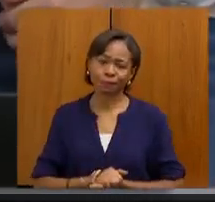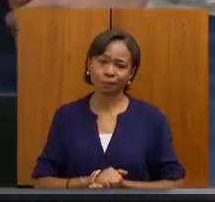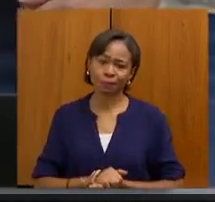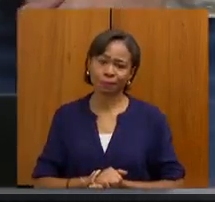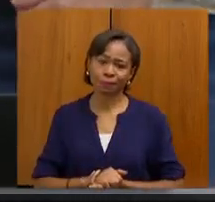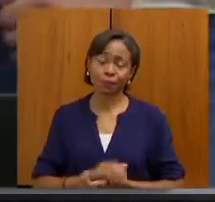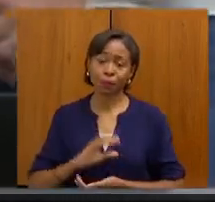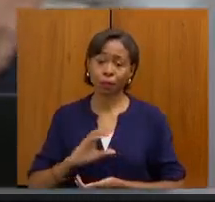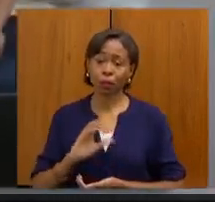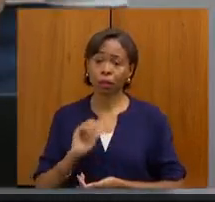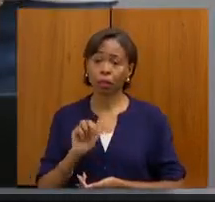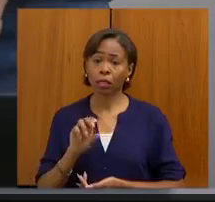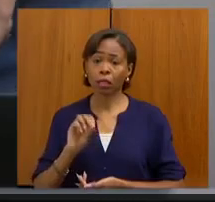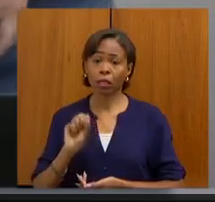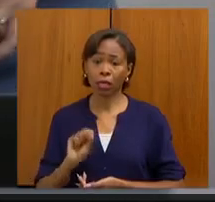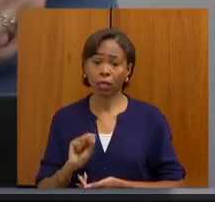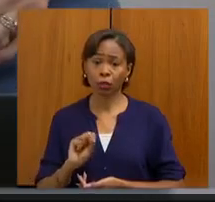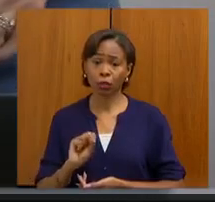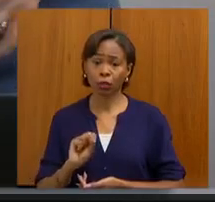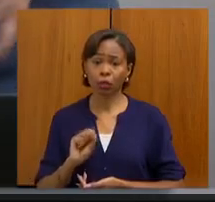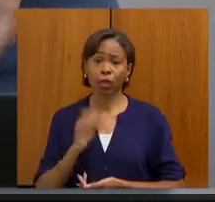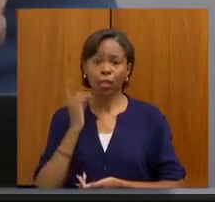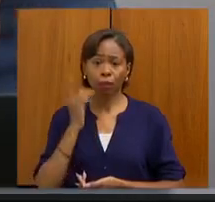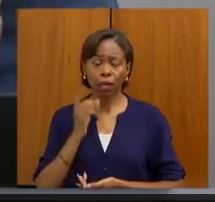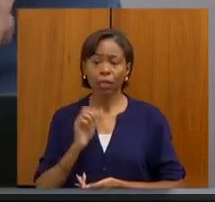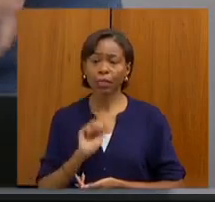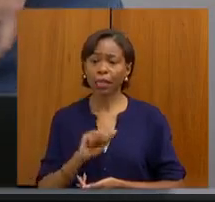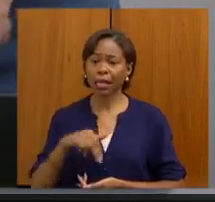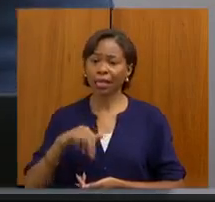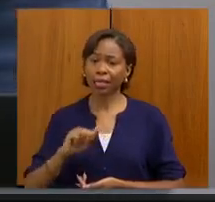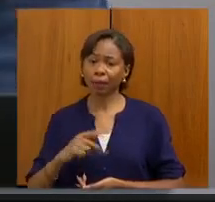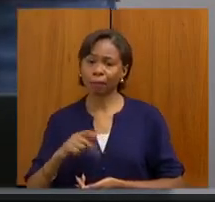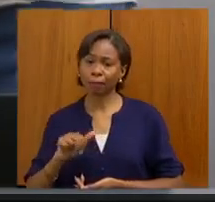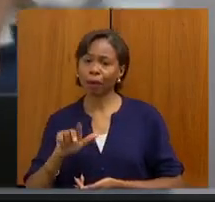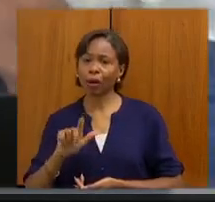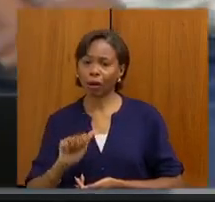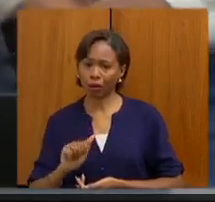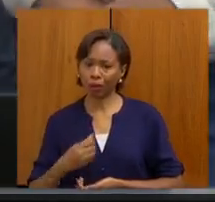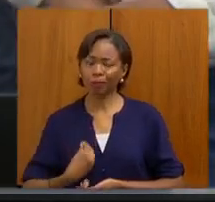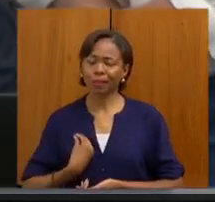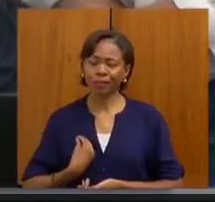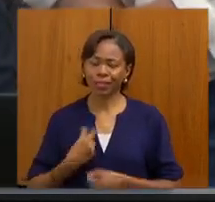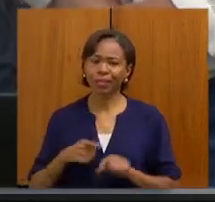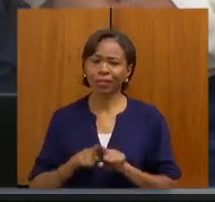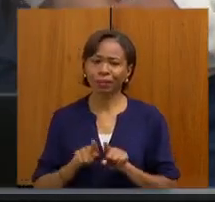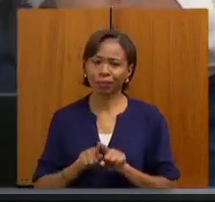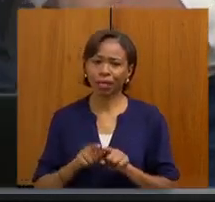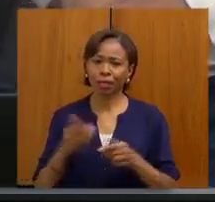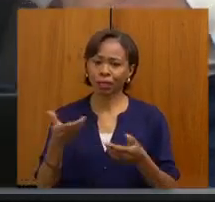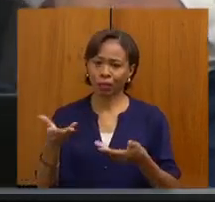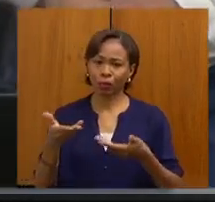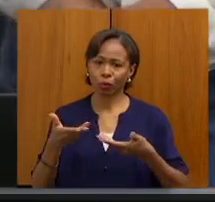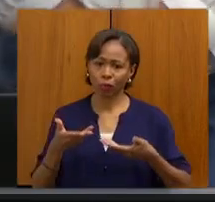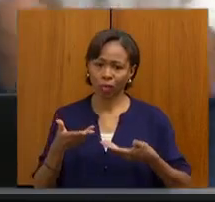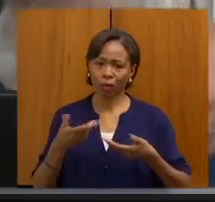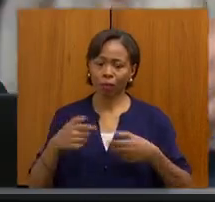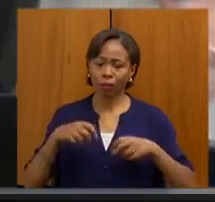deputado Carlos Pimenta, da deputada Ana Paula, e convidar para fazer parte da mesa